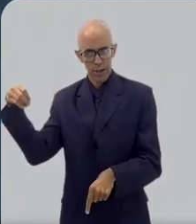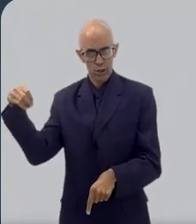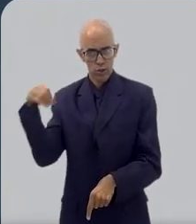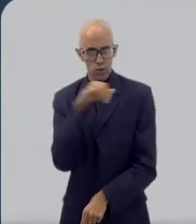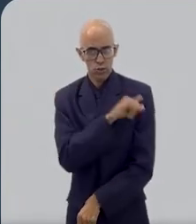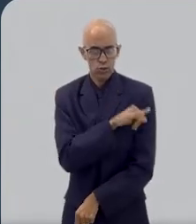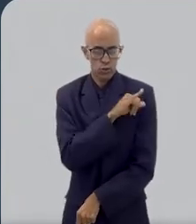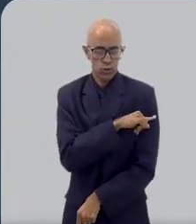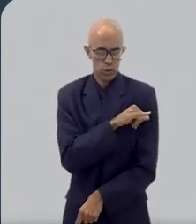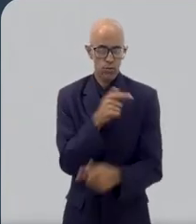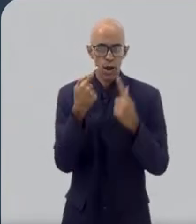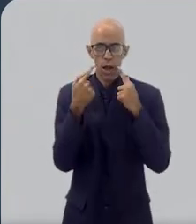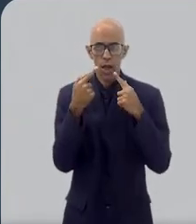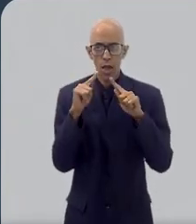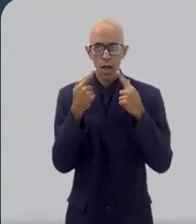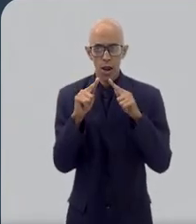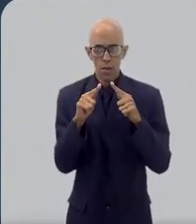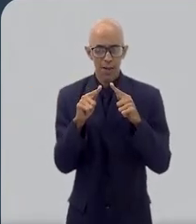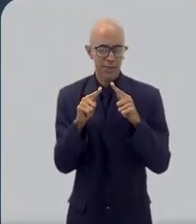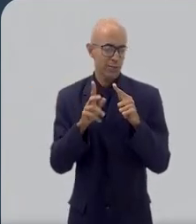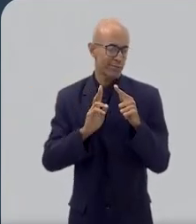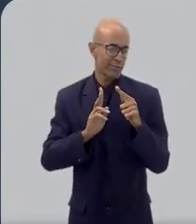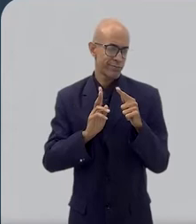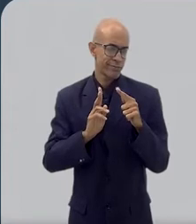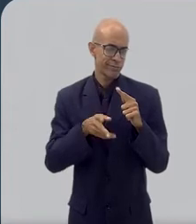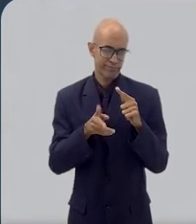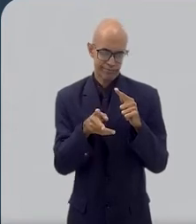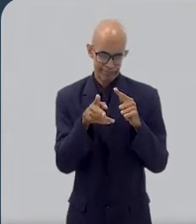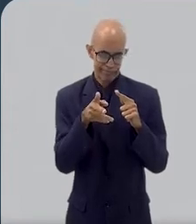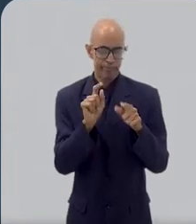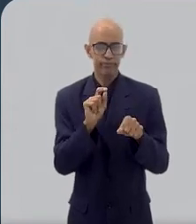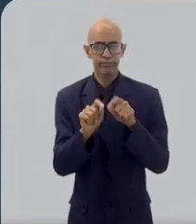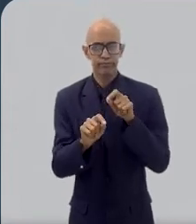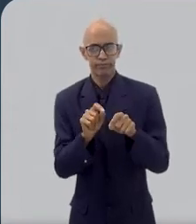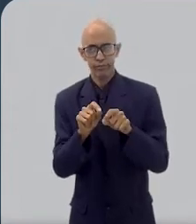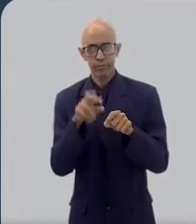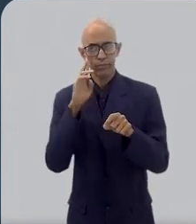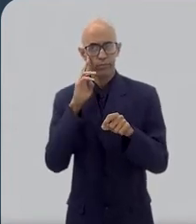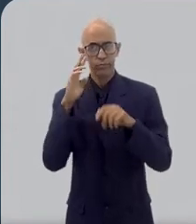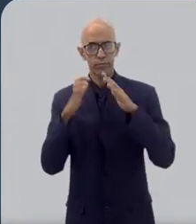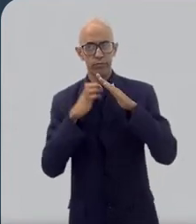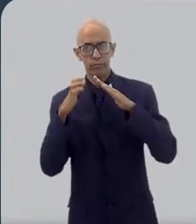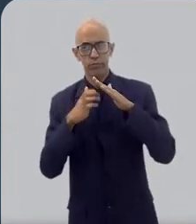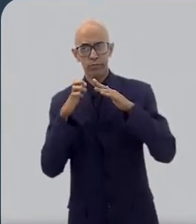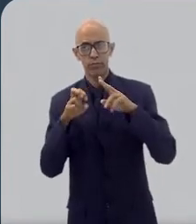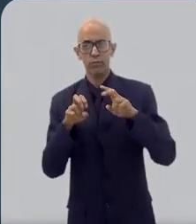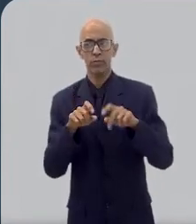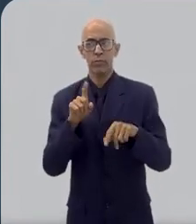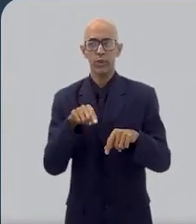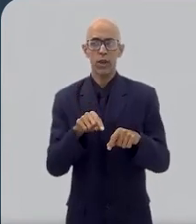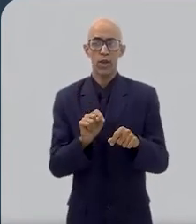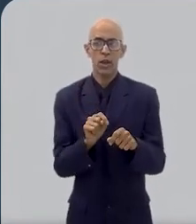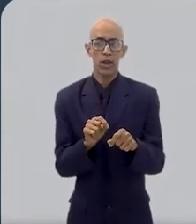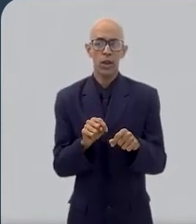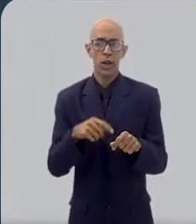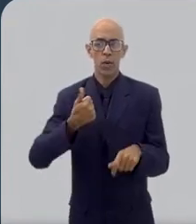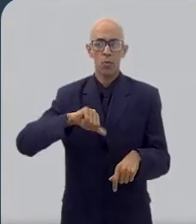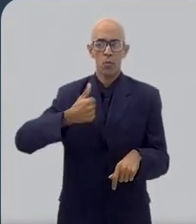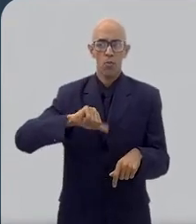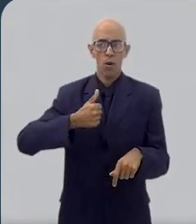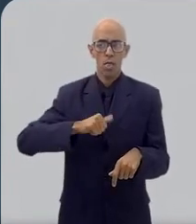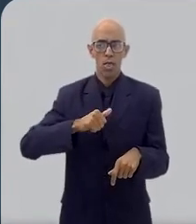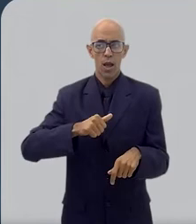fluminense e foi uma reclamação muito permanente dos empresários quanto essa questão da